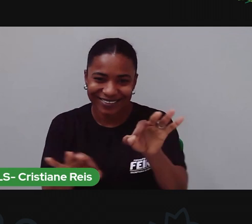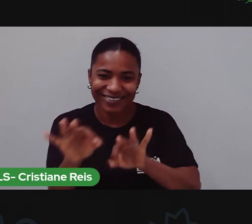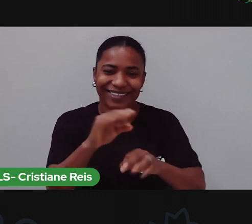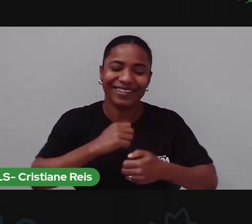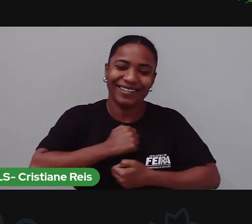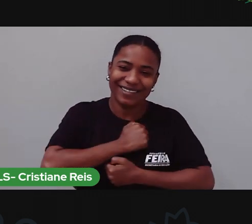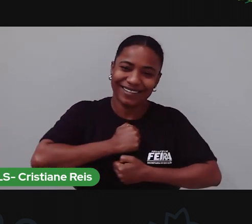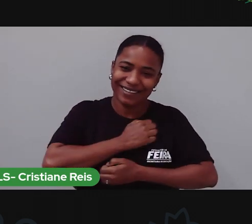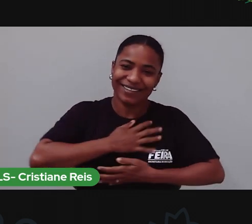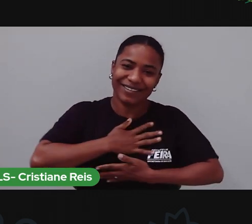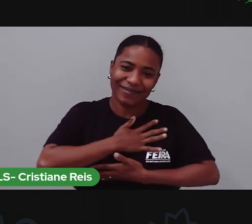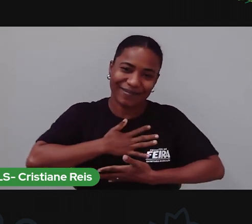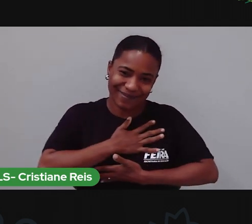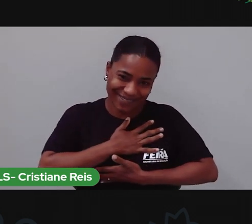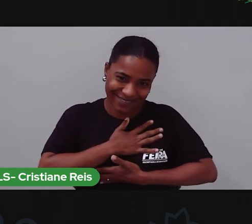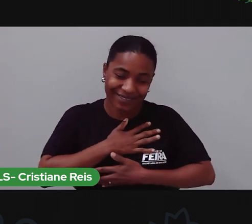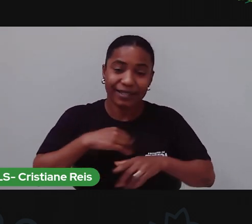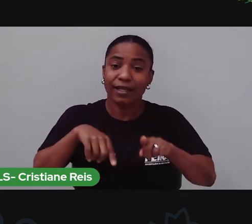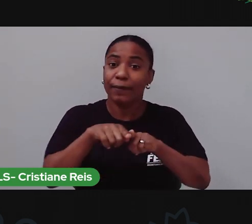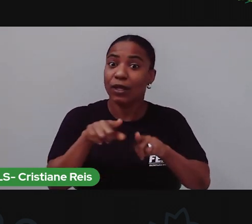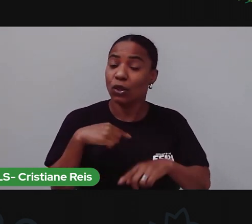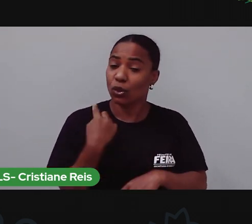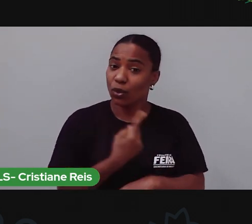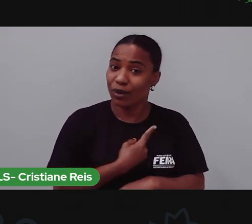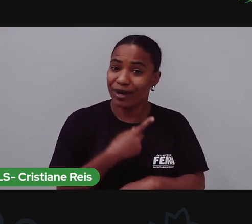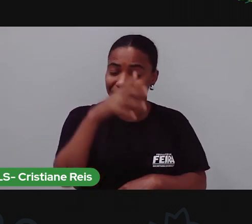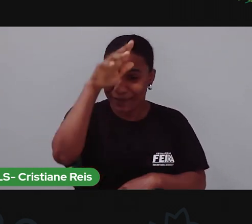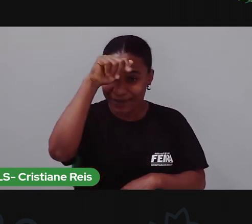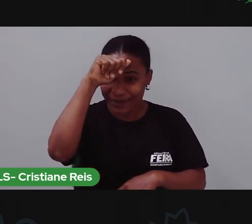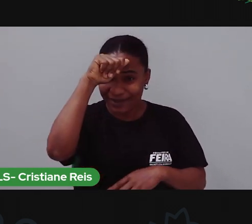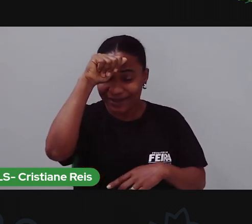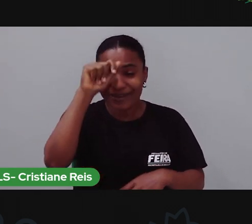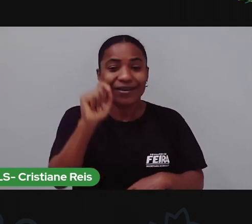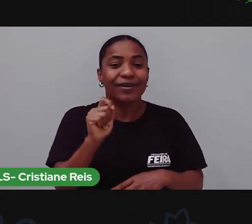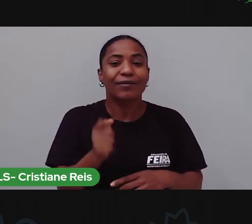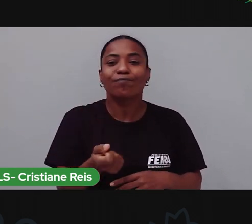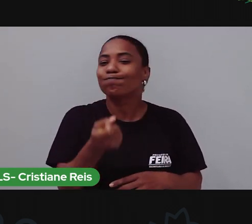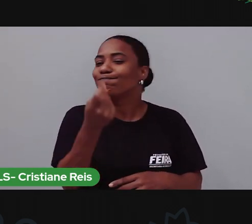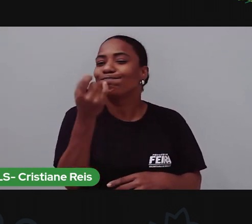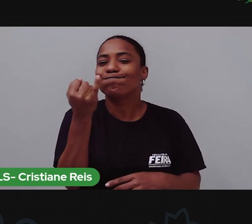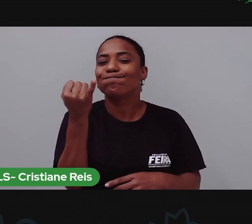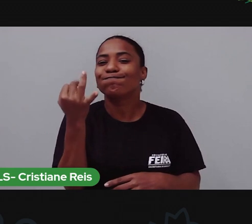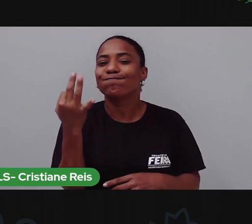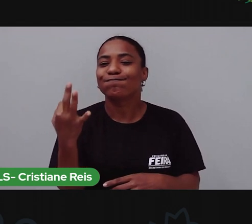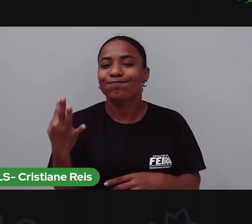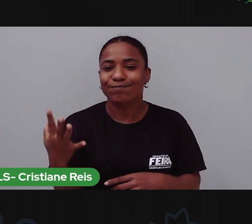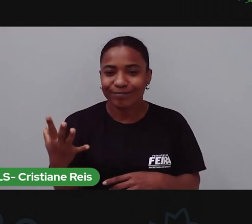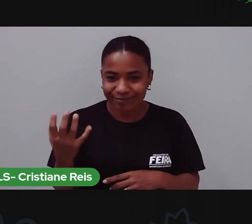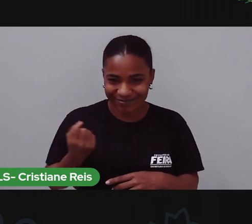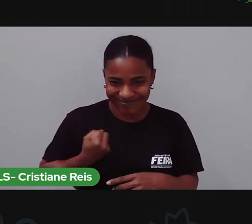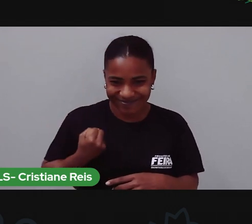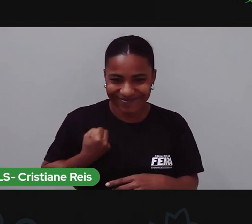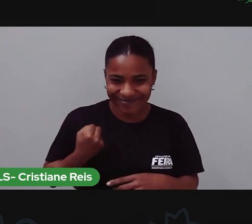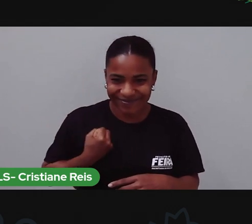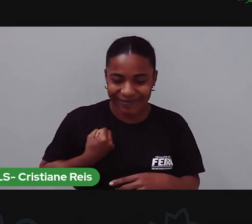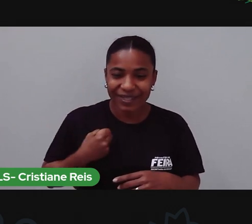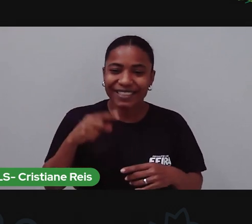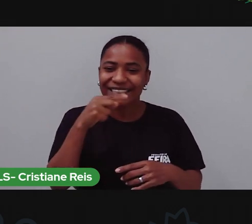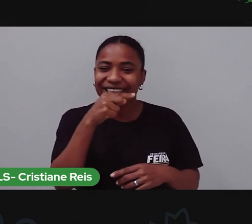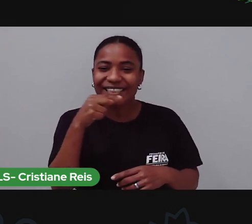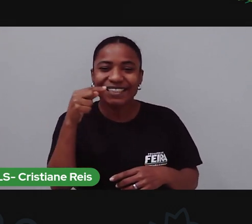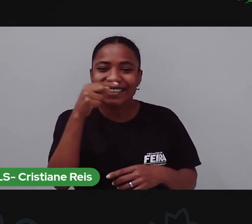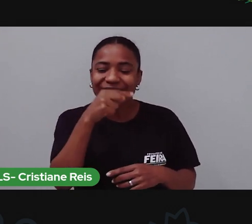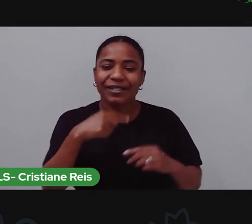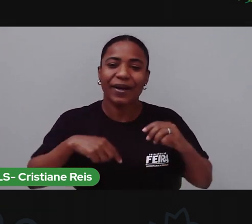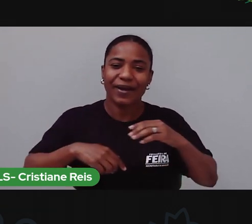aprendeu a apontar os objetos que a gente utiliza na nossa higiene diária. E também